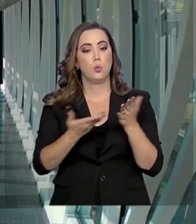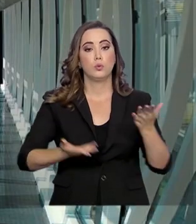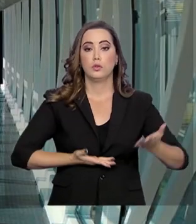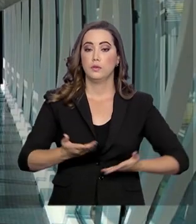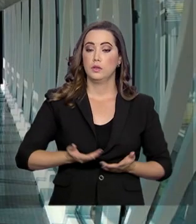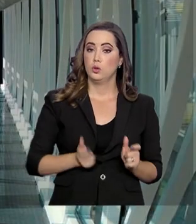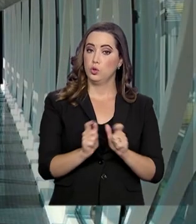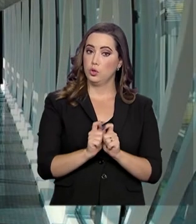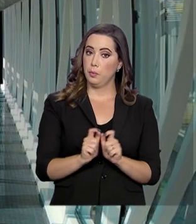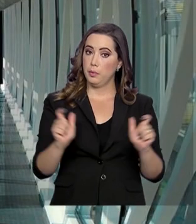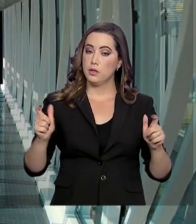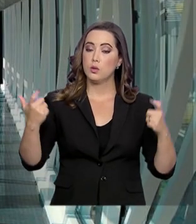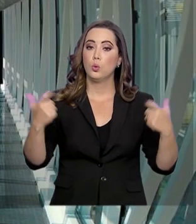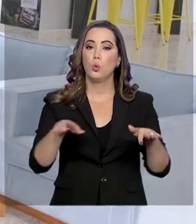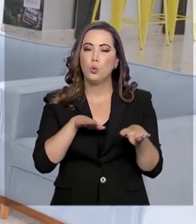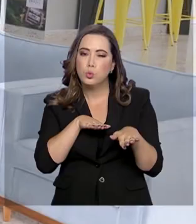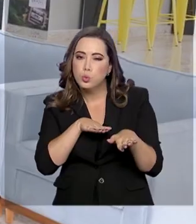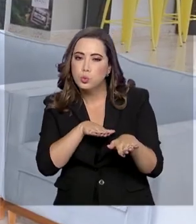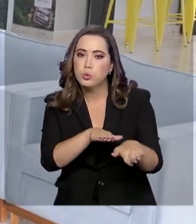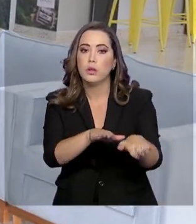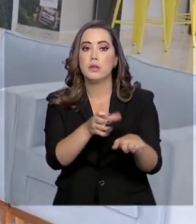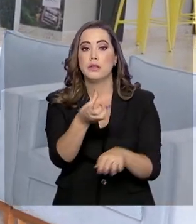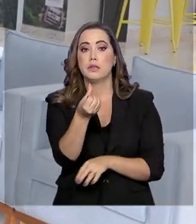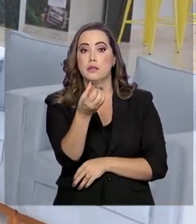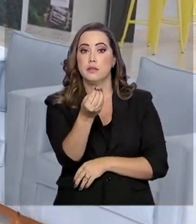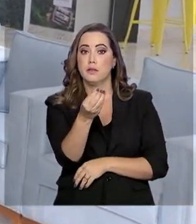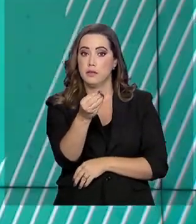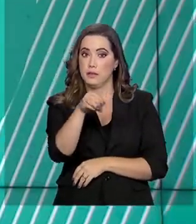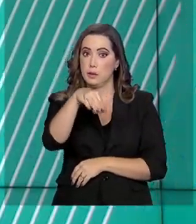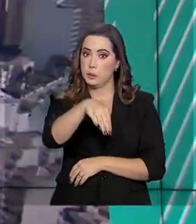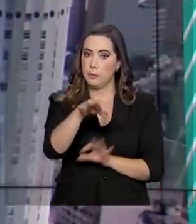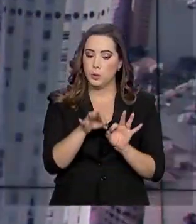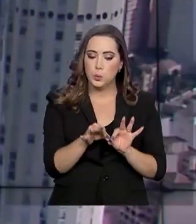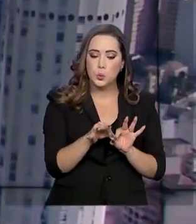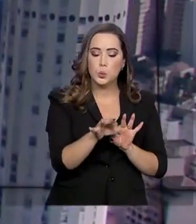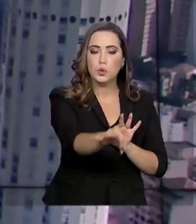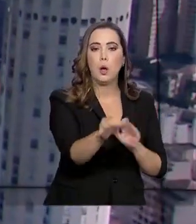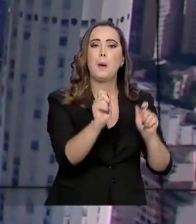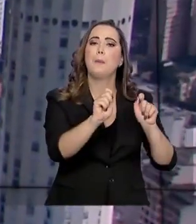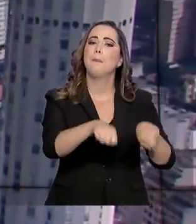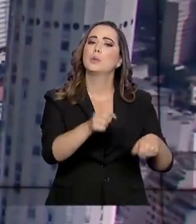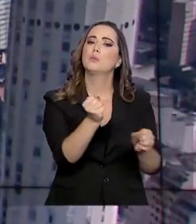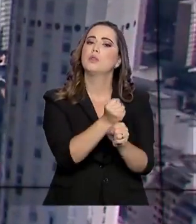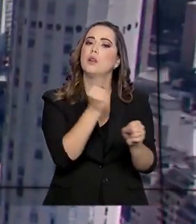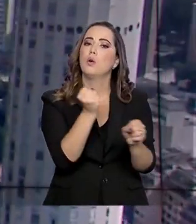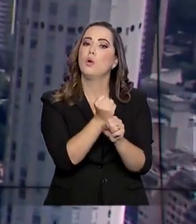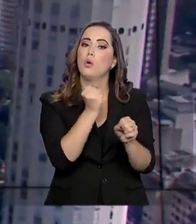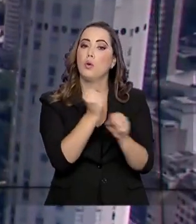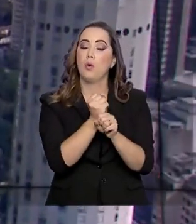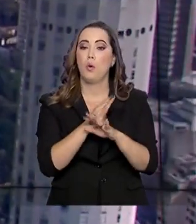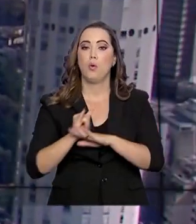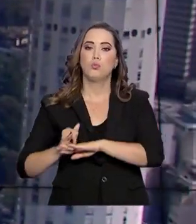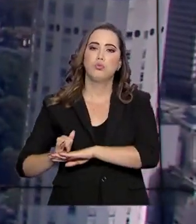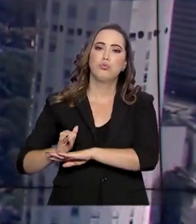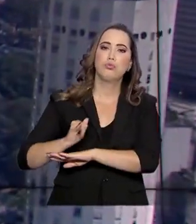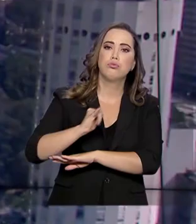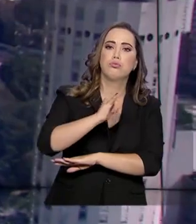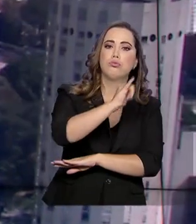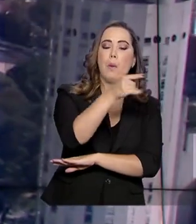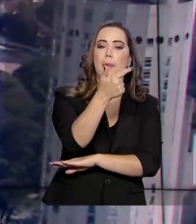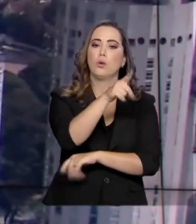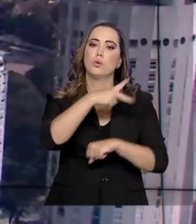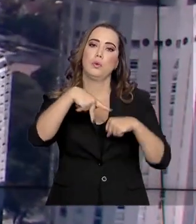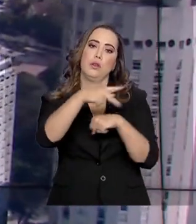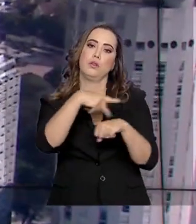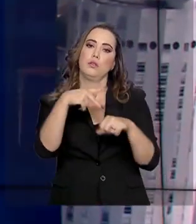de ampliação da pista do aeroporto em 600 metros. A obra vai possibilitar voos diretos de Foz do Iguaçu para outros